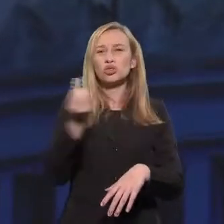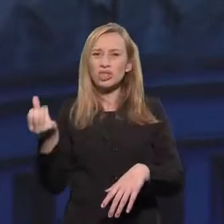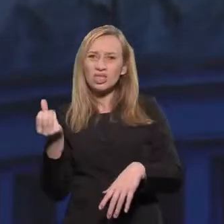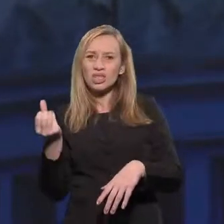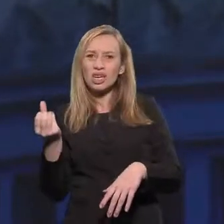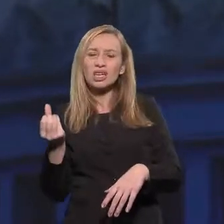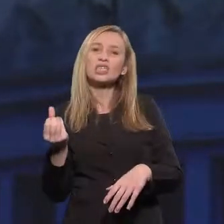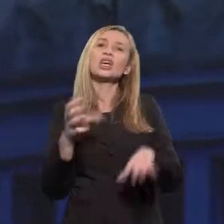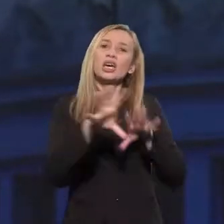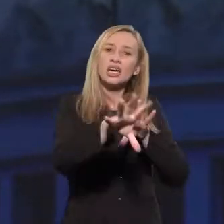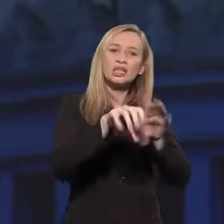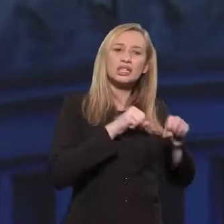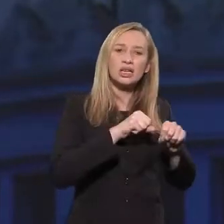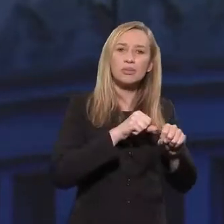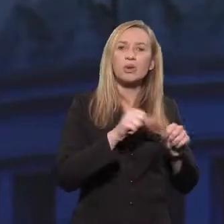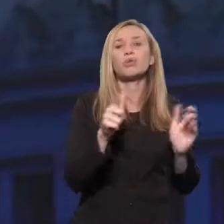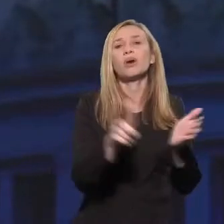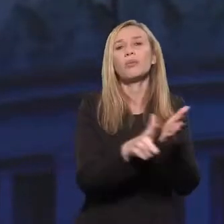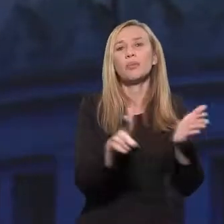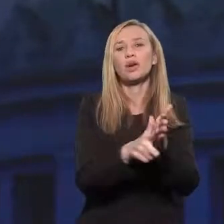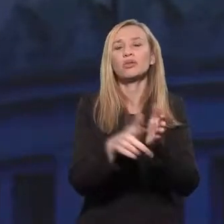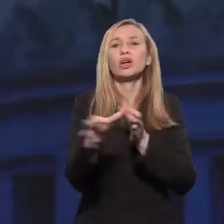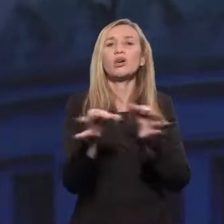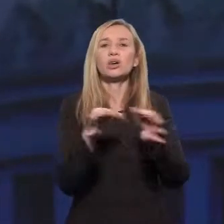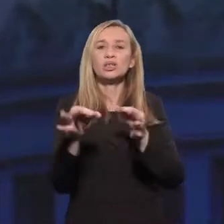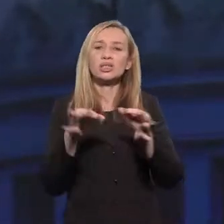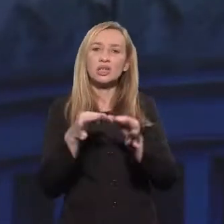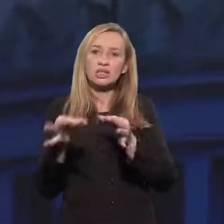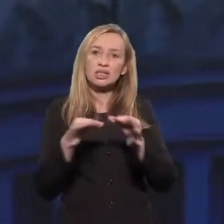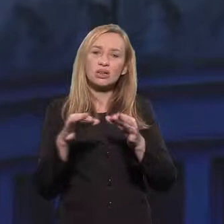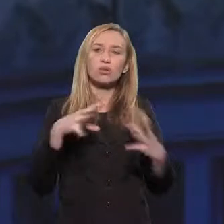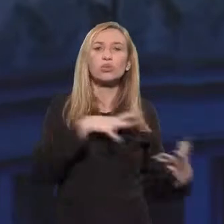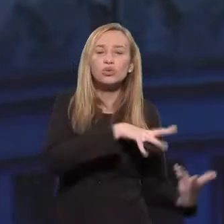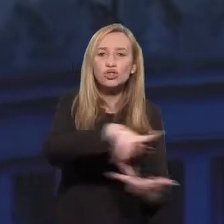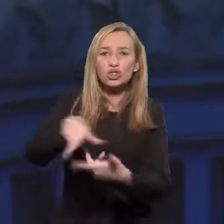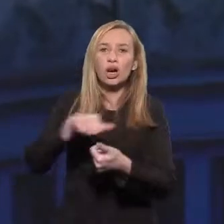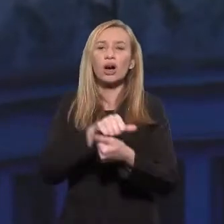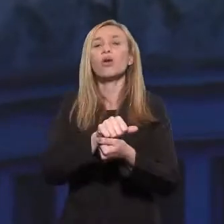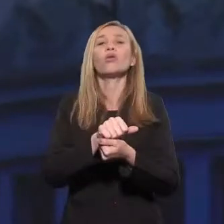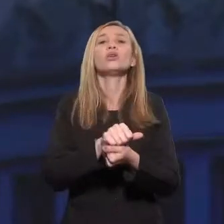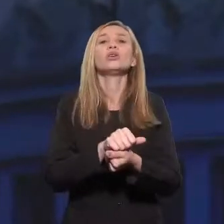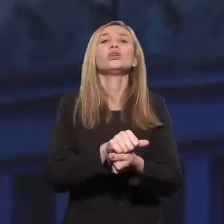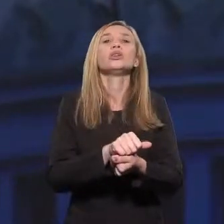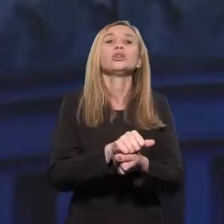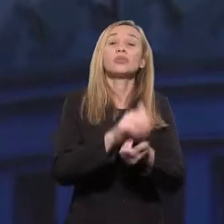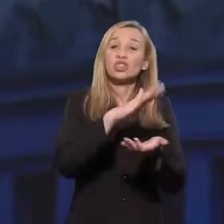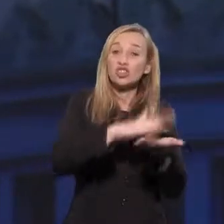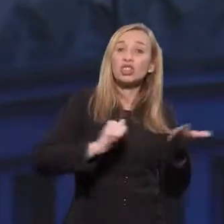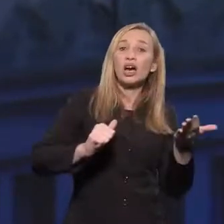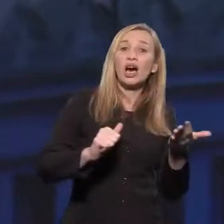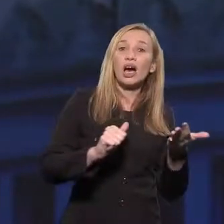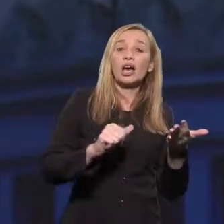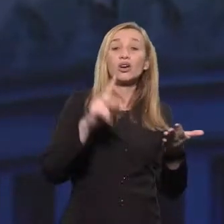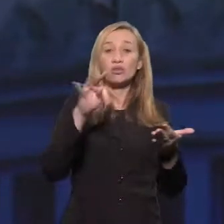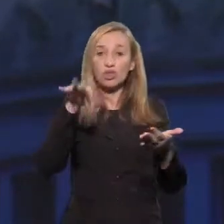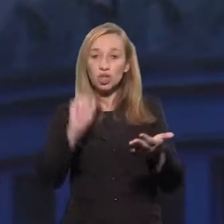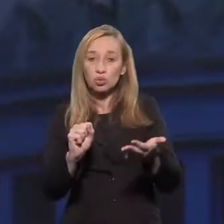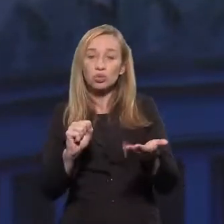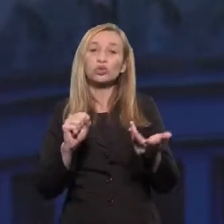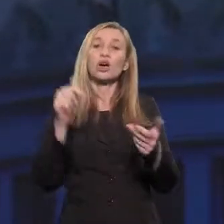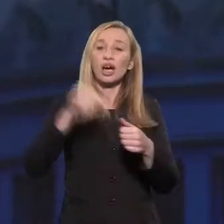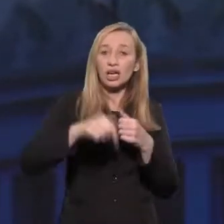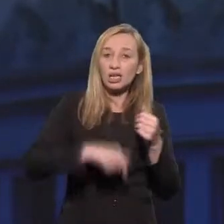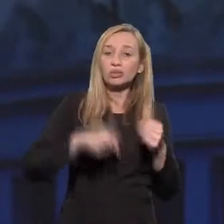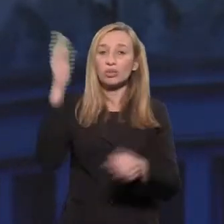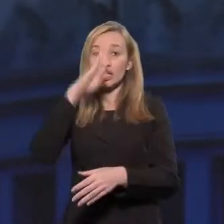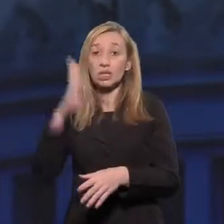recebeu certificado da Organização Mundial da Saúde de que a eliminação do vírus, o vírus tinha sido eliminado